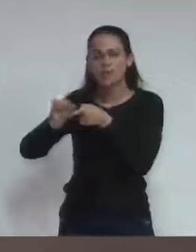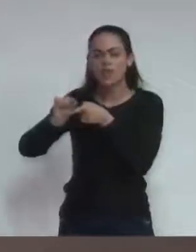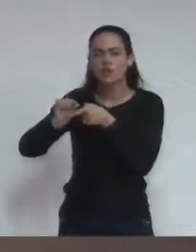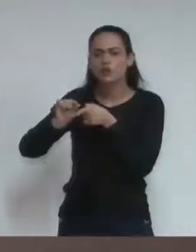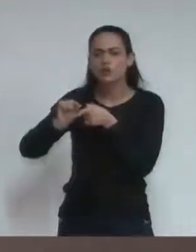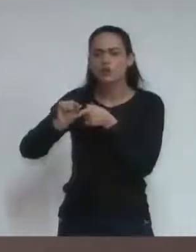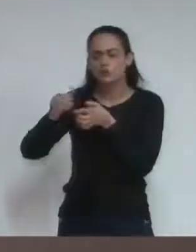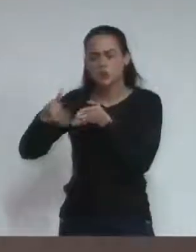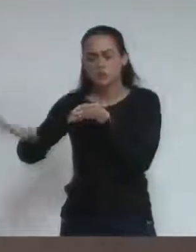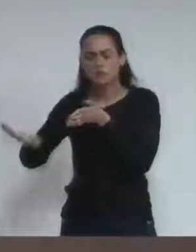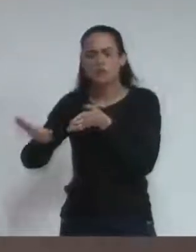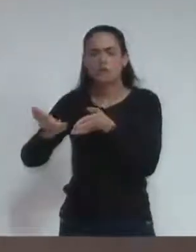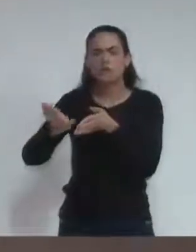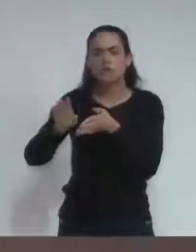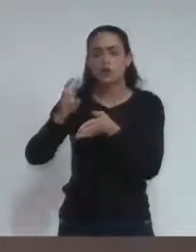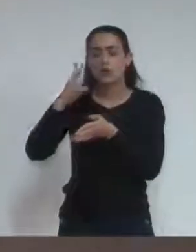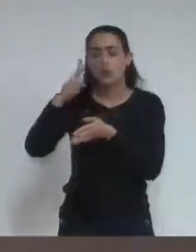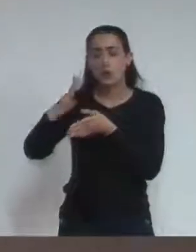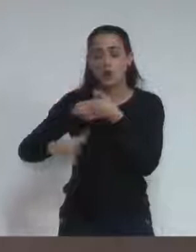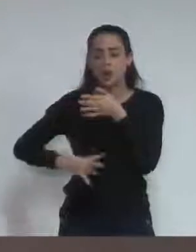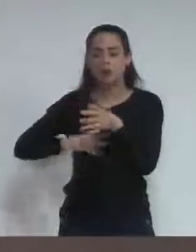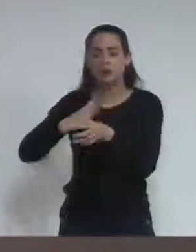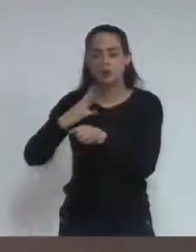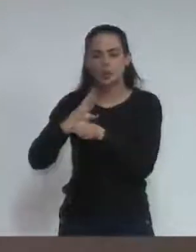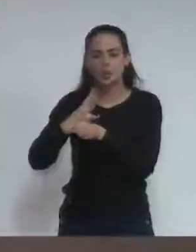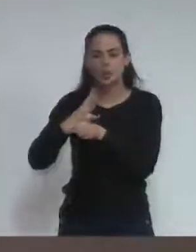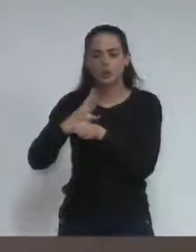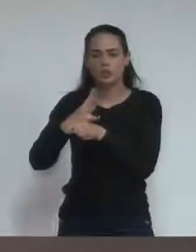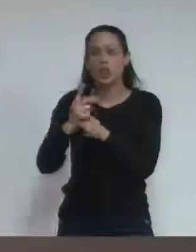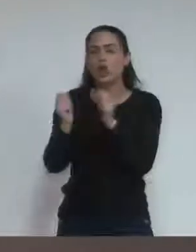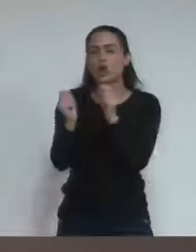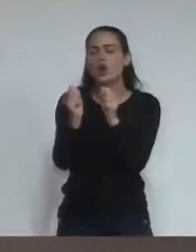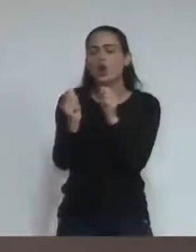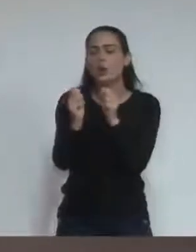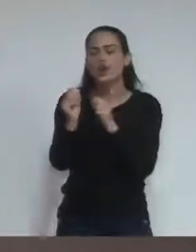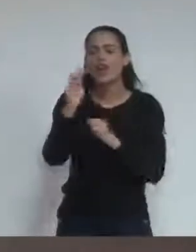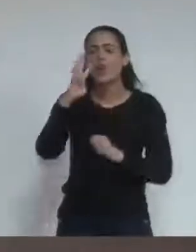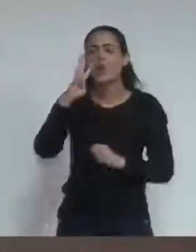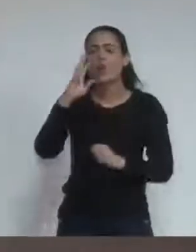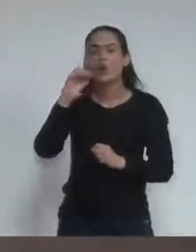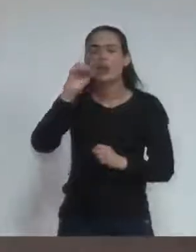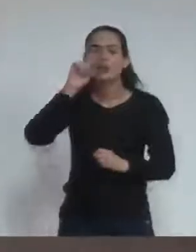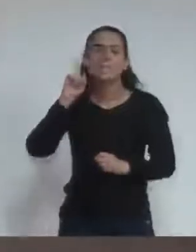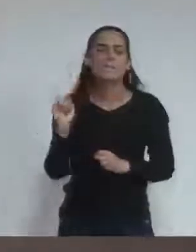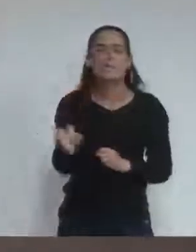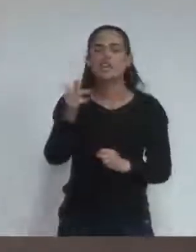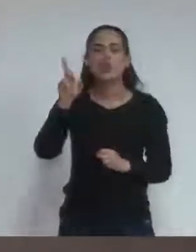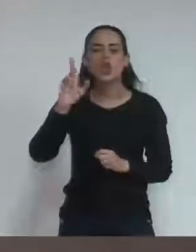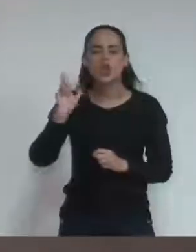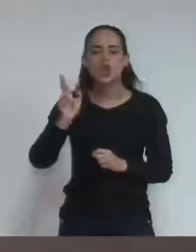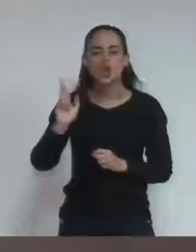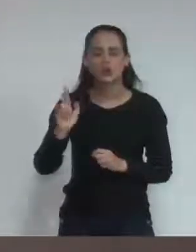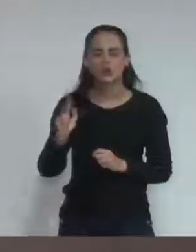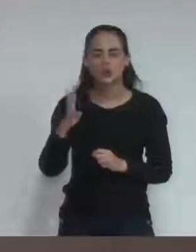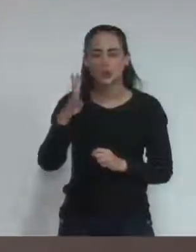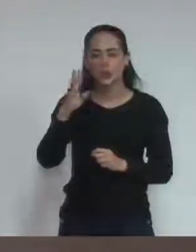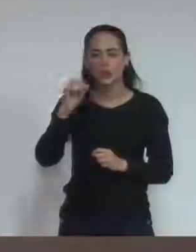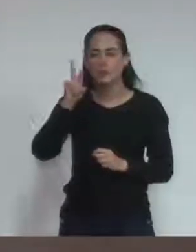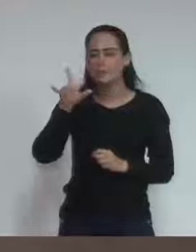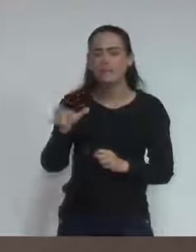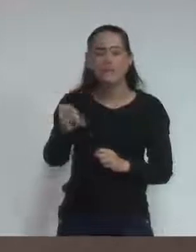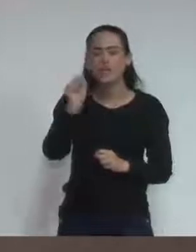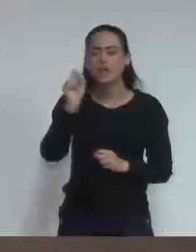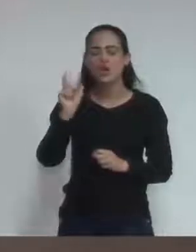reduziria 40 milhões. Não vai reduzir um milhão, dois milhões. Reduziria 40 milhões.